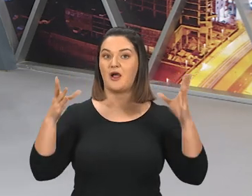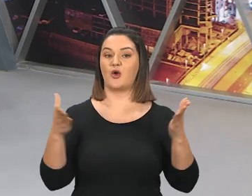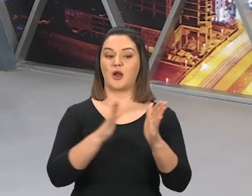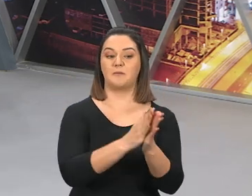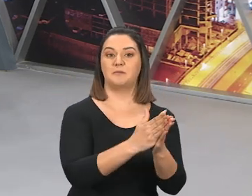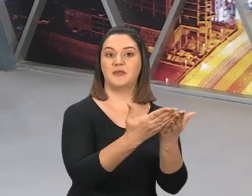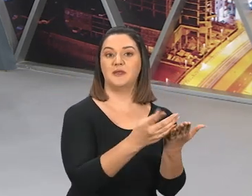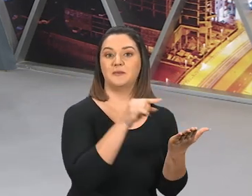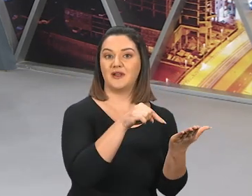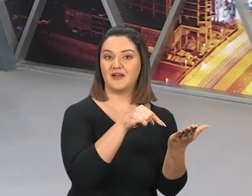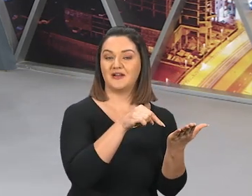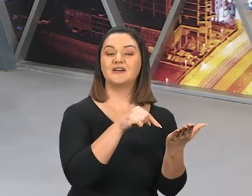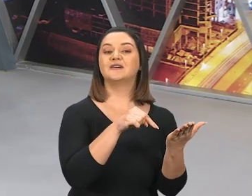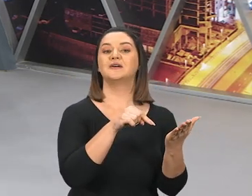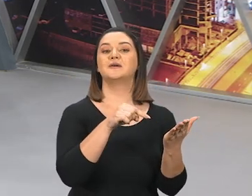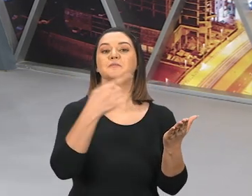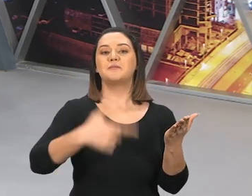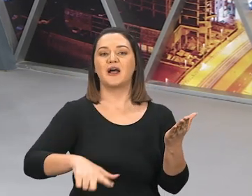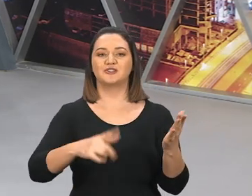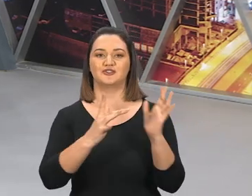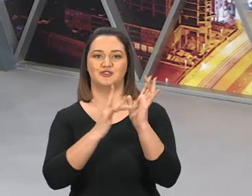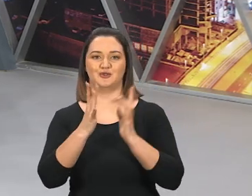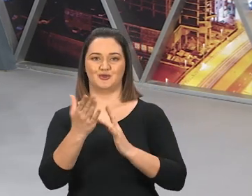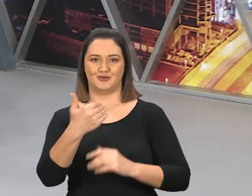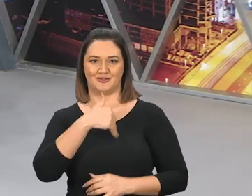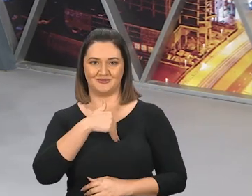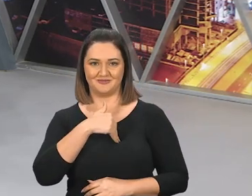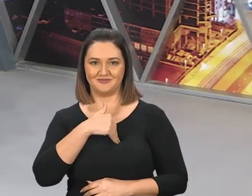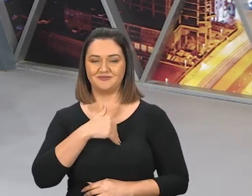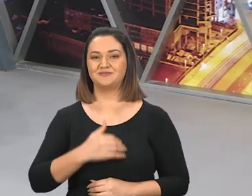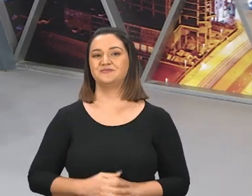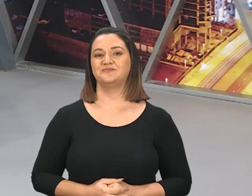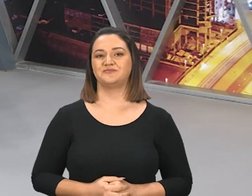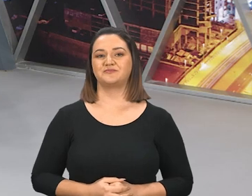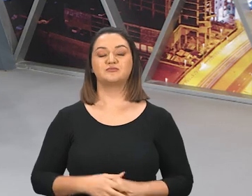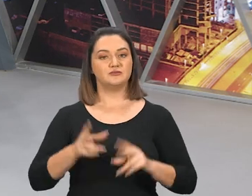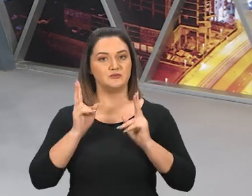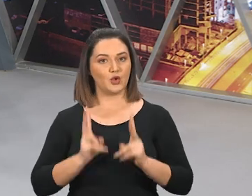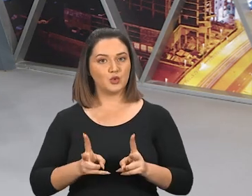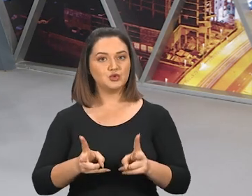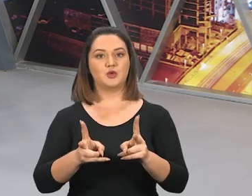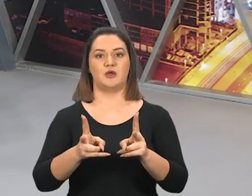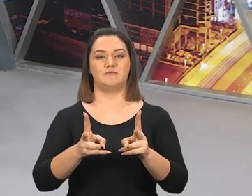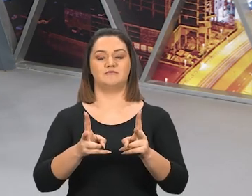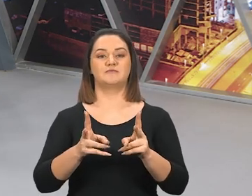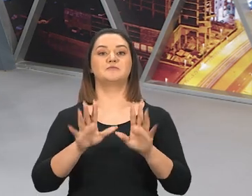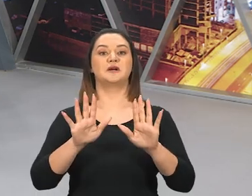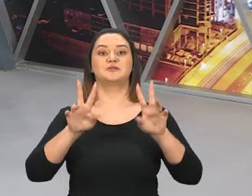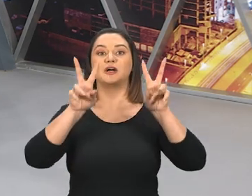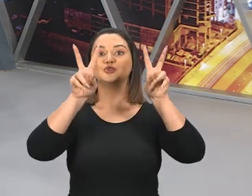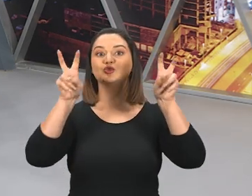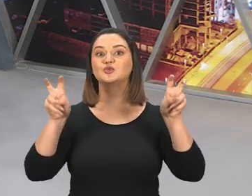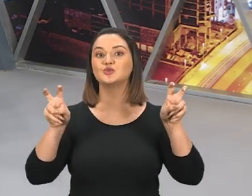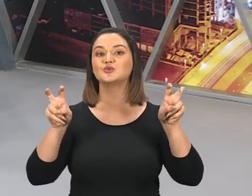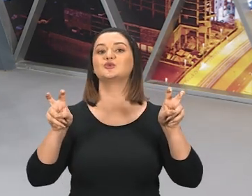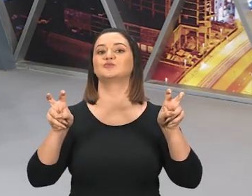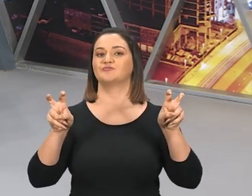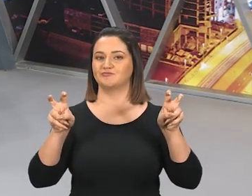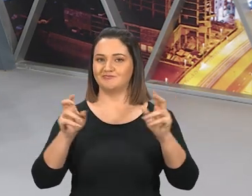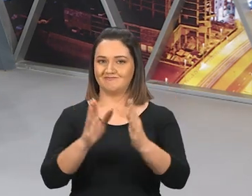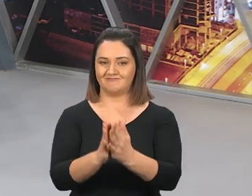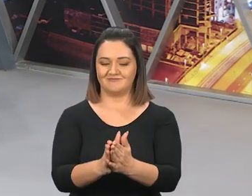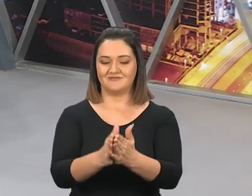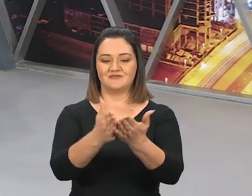é Bíblia na mão e Jesus no coração. Vamos continuar, vamos entrar no assunto,